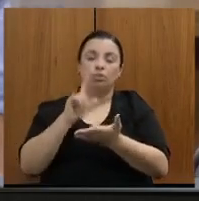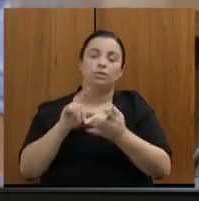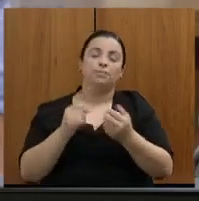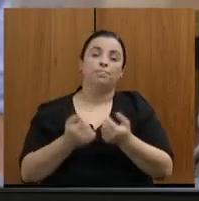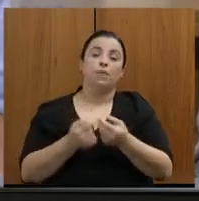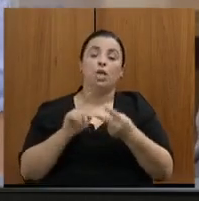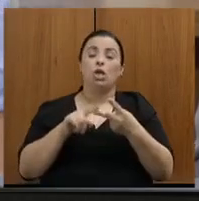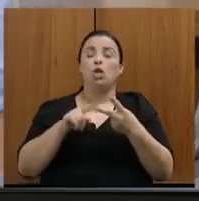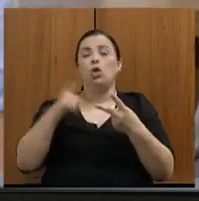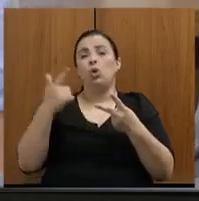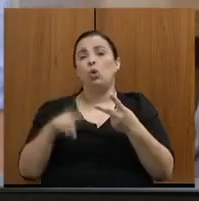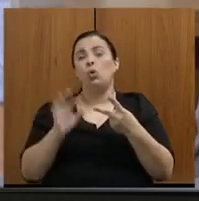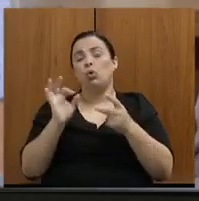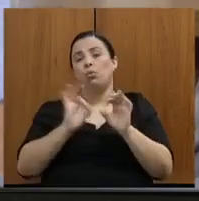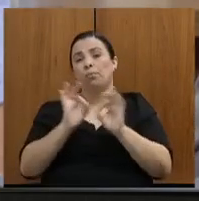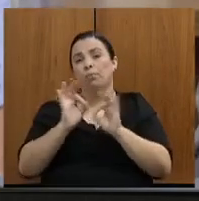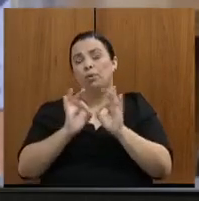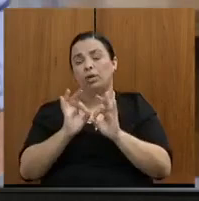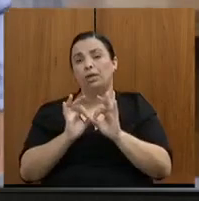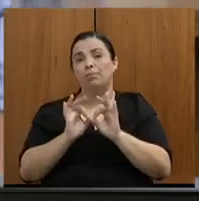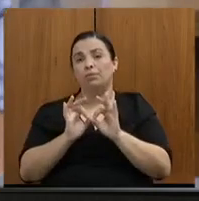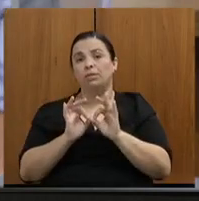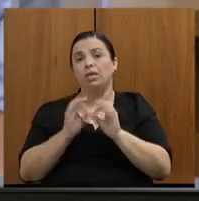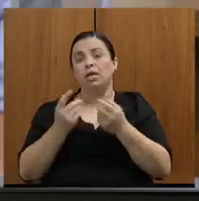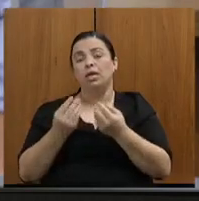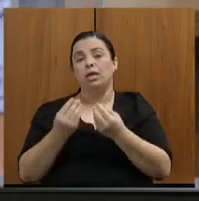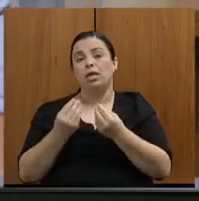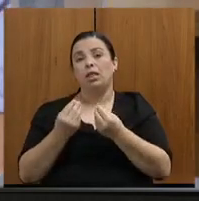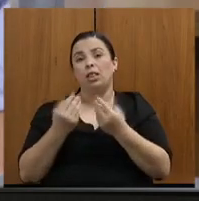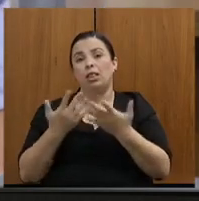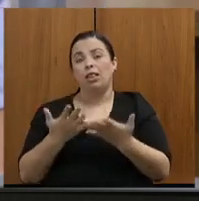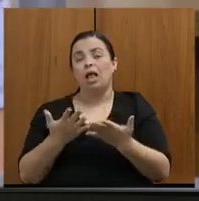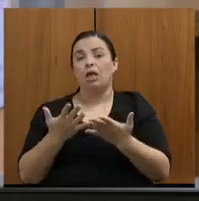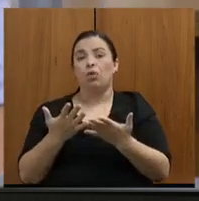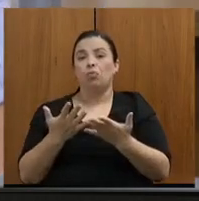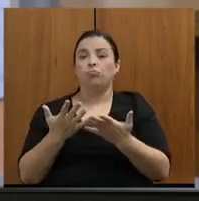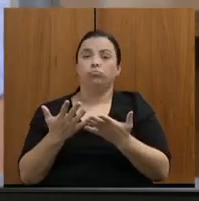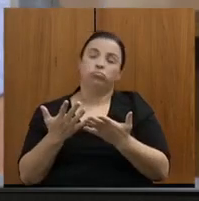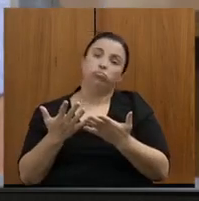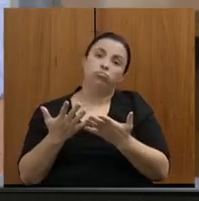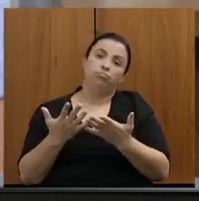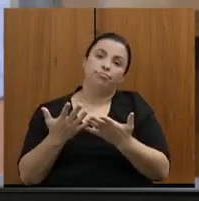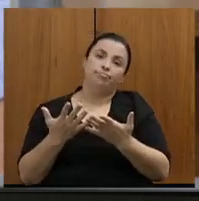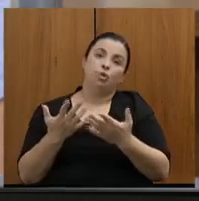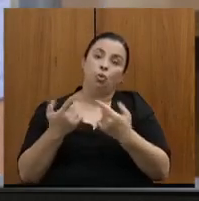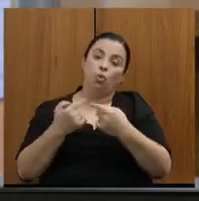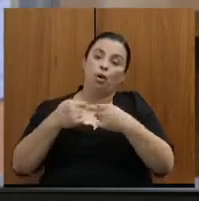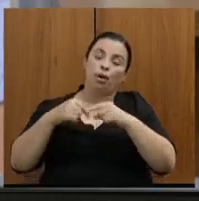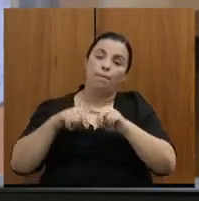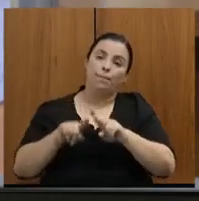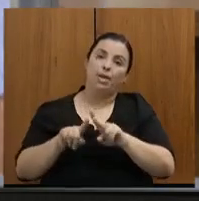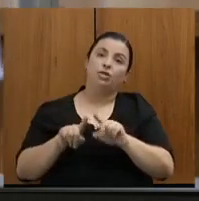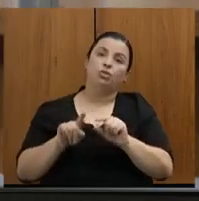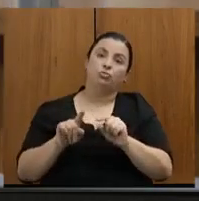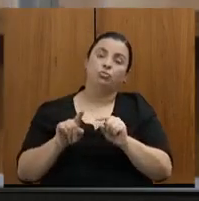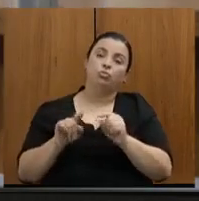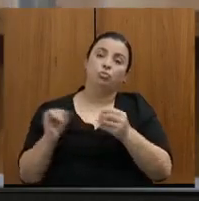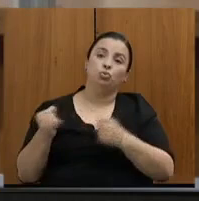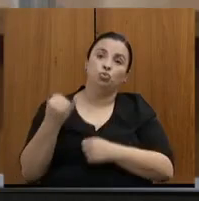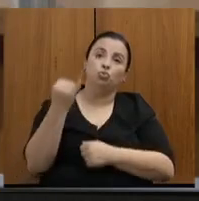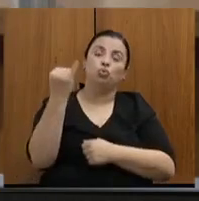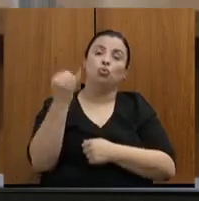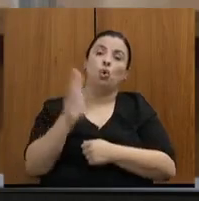arrecadar, nos próximos anos, pode ser investido em estradas. Então, gente pediria, inclusive, aos senhores, possam divulgar isso,